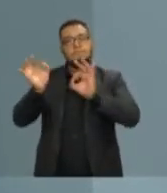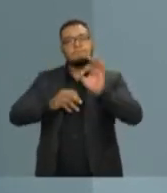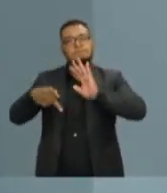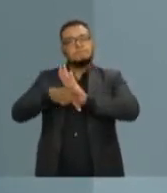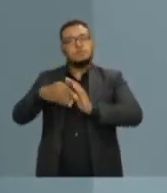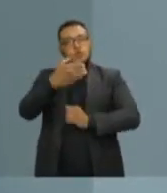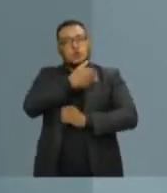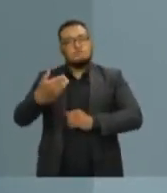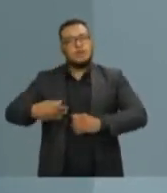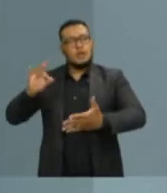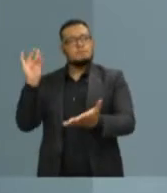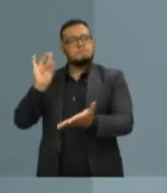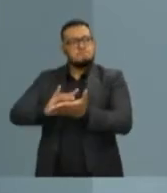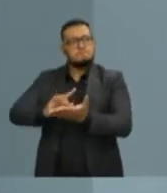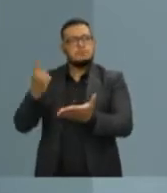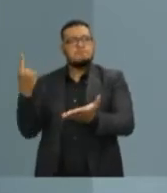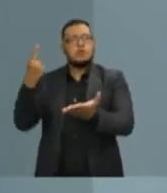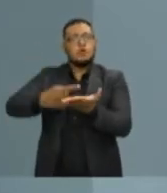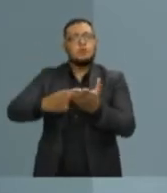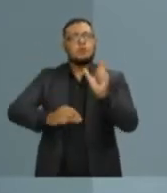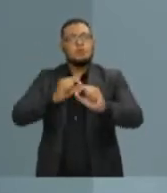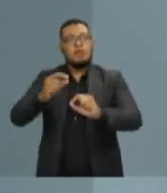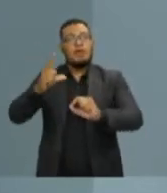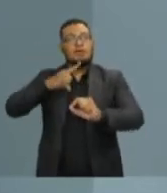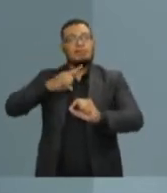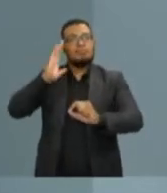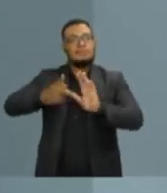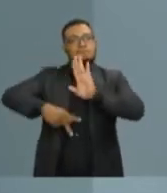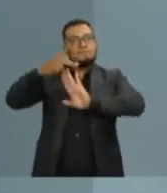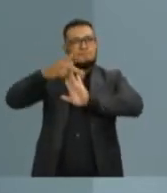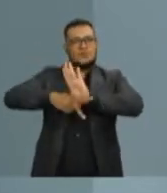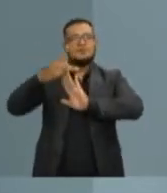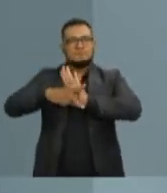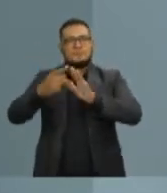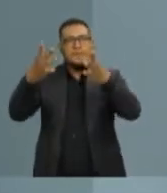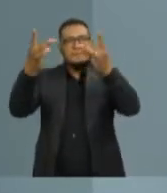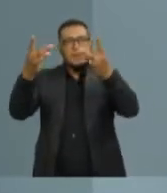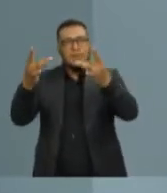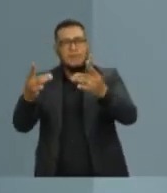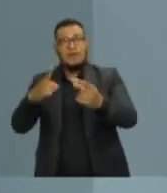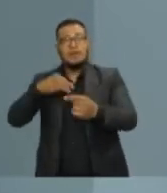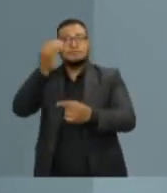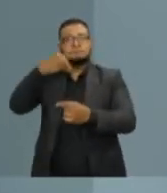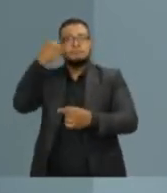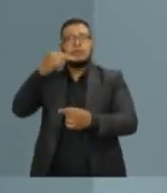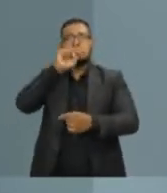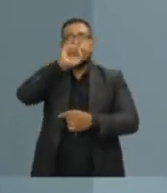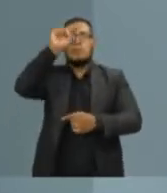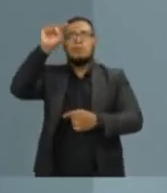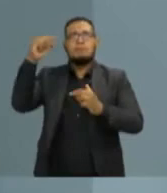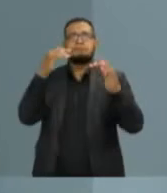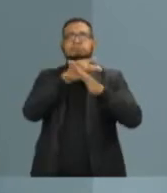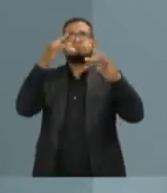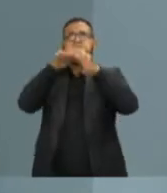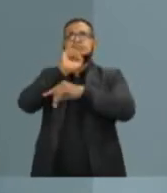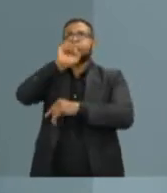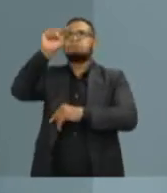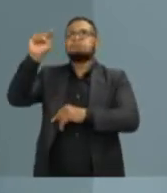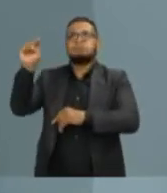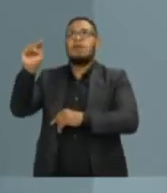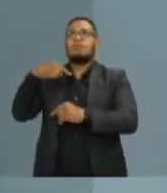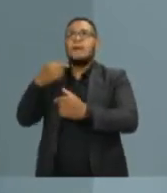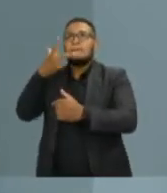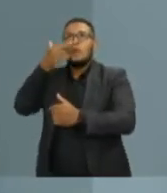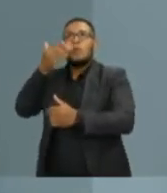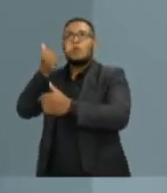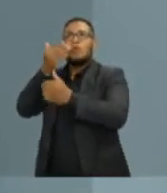temos o compromisso com um projeto robusto que vamos trazer a experiência de outras cidades para efetivamente na cidade de Vitória implantarmos um